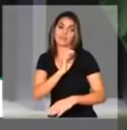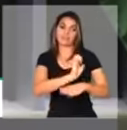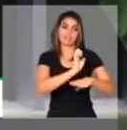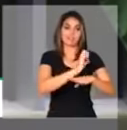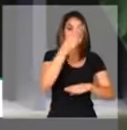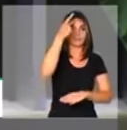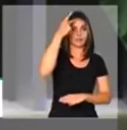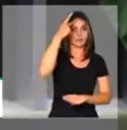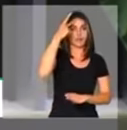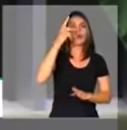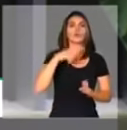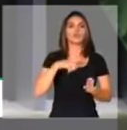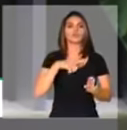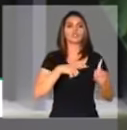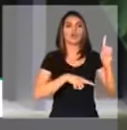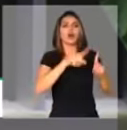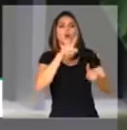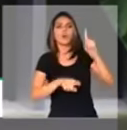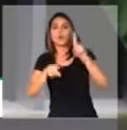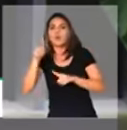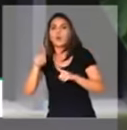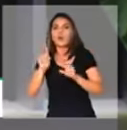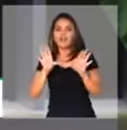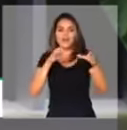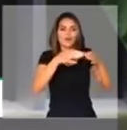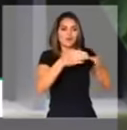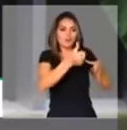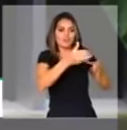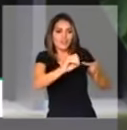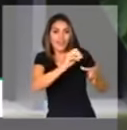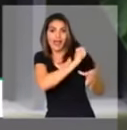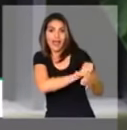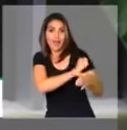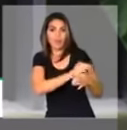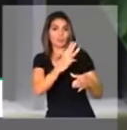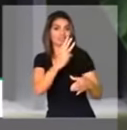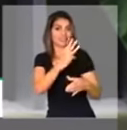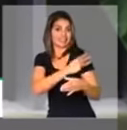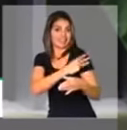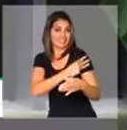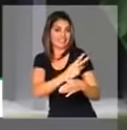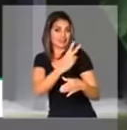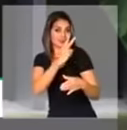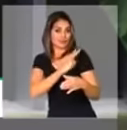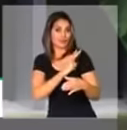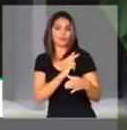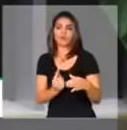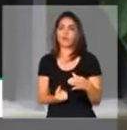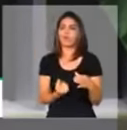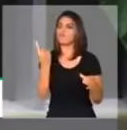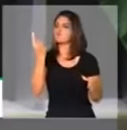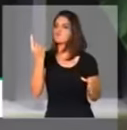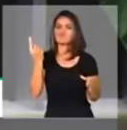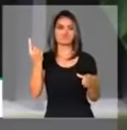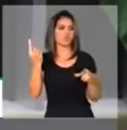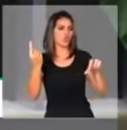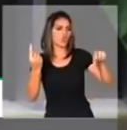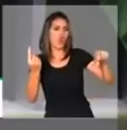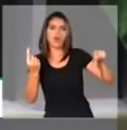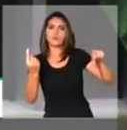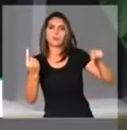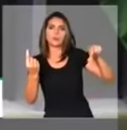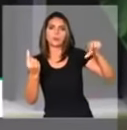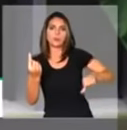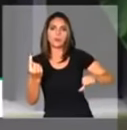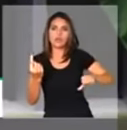de São Paulo caiu no ranking. De cada dez alunos no terceiro ano, apenas um aprendeu o mínimo que deveria